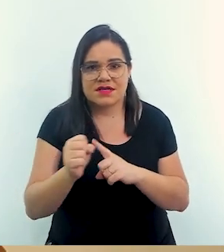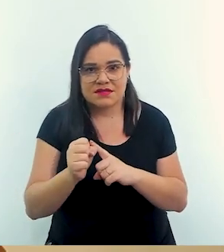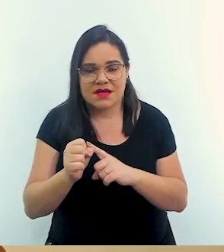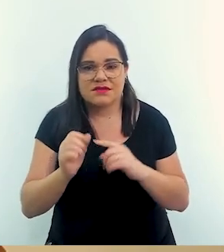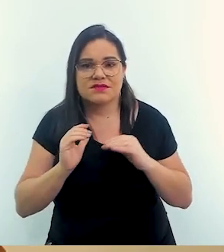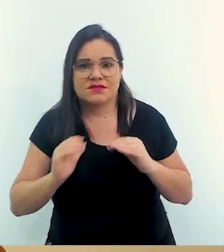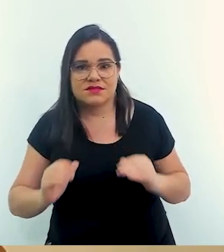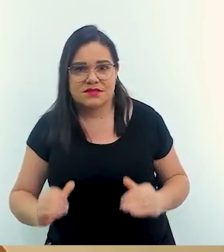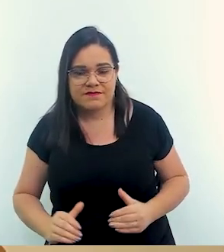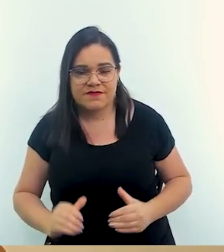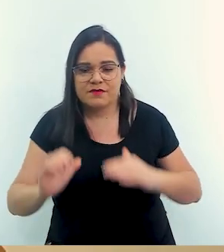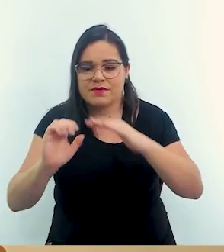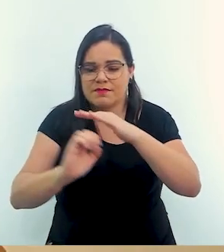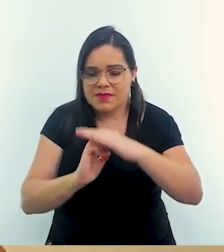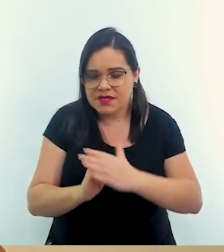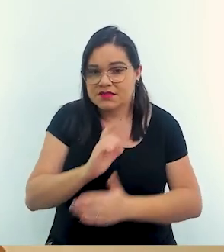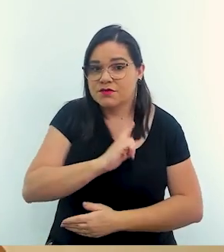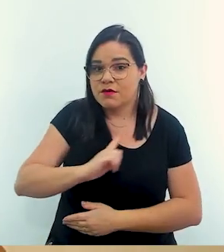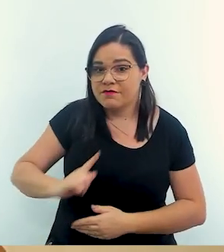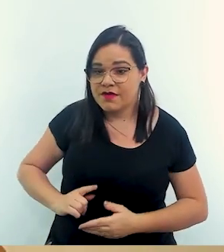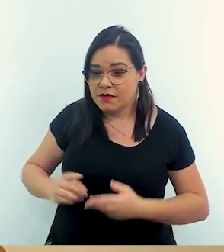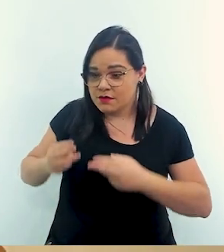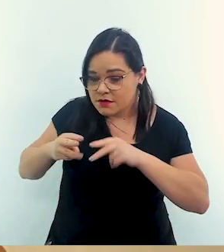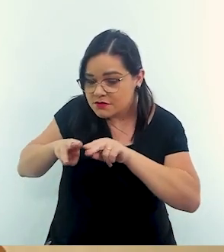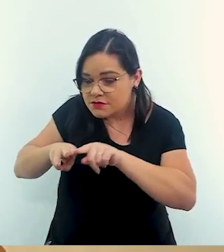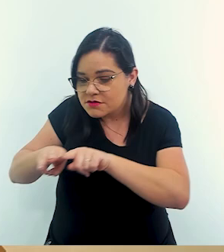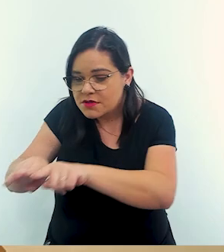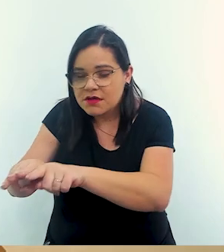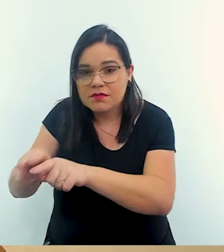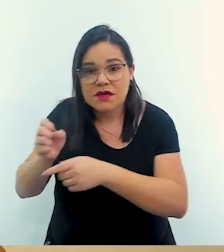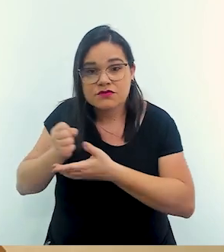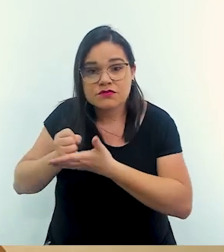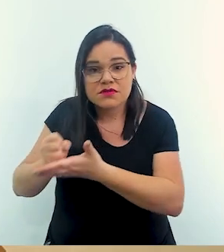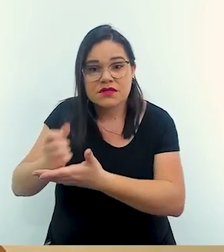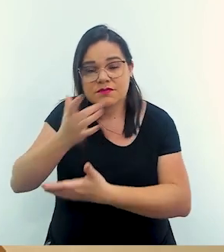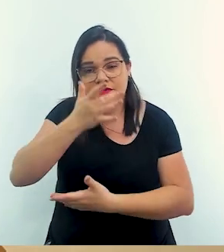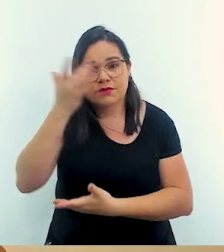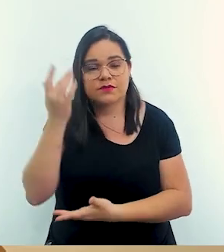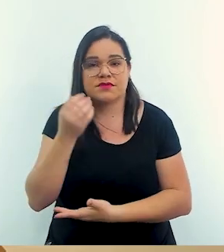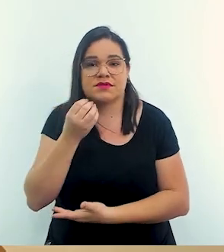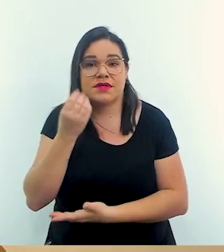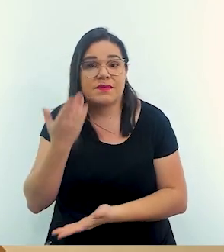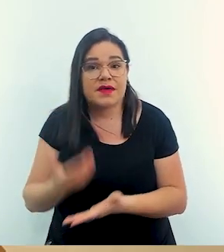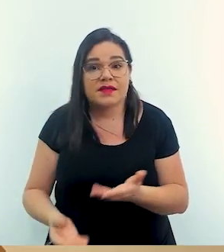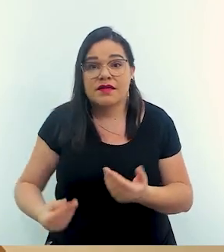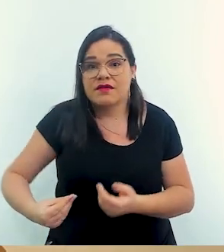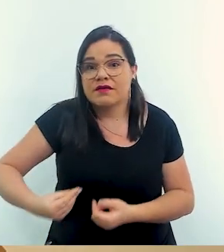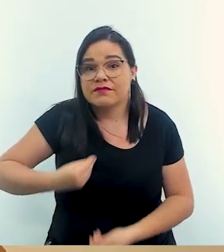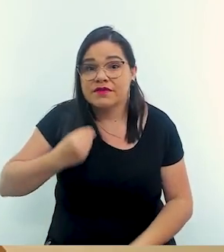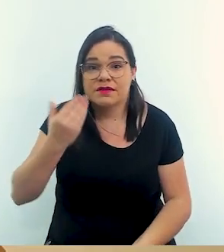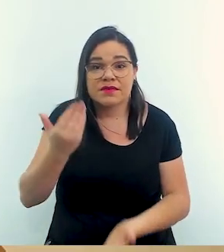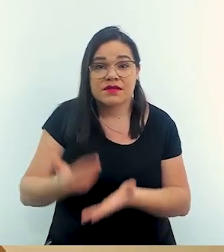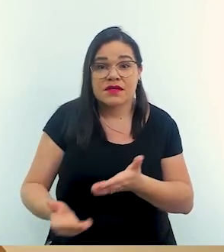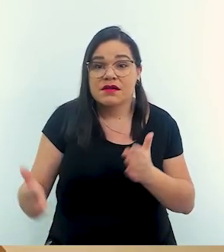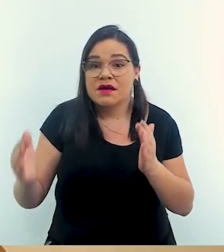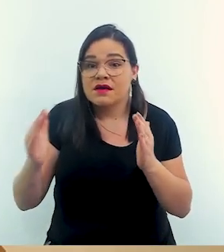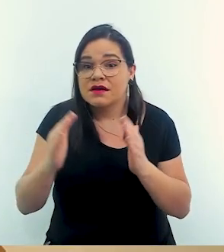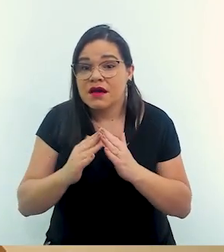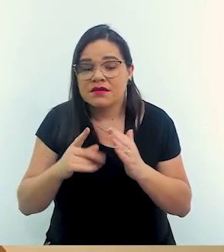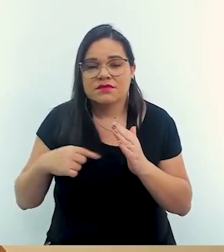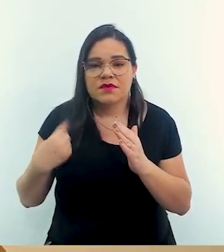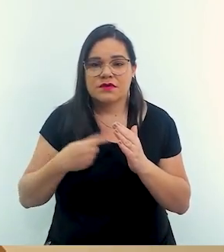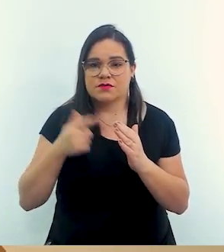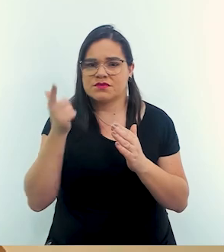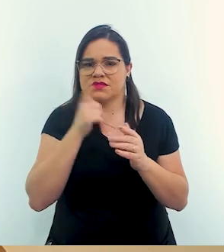civil o empresariado e o governo em prol de um bem comum das pessoas que perderam as vidas as casas